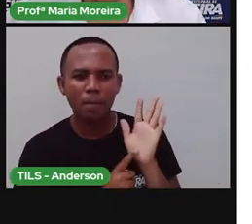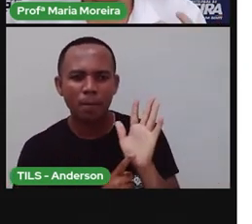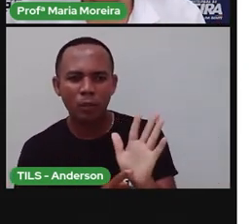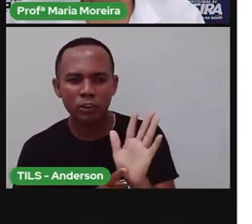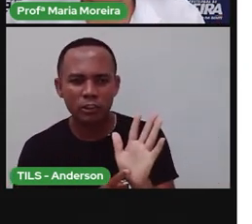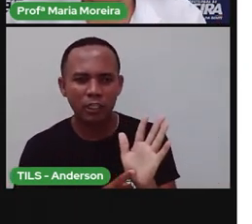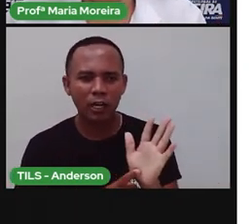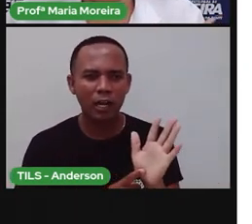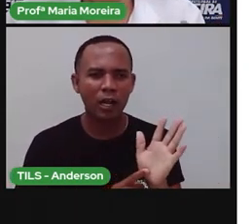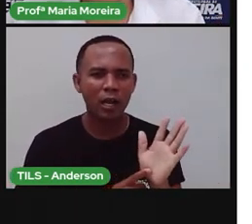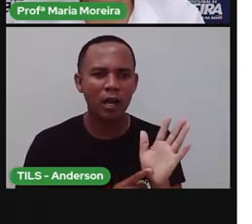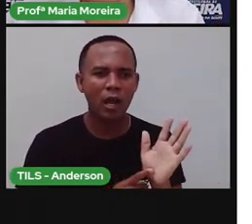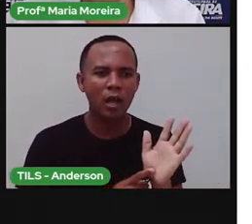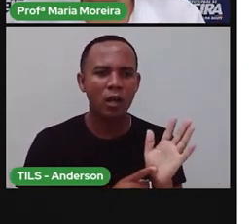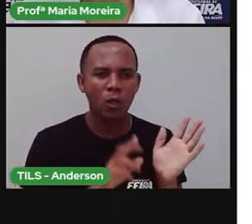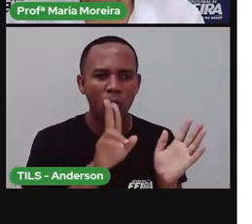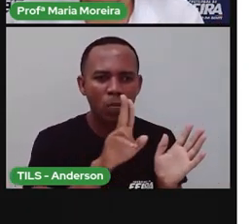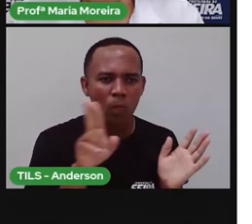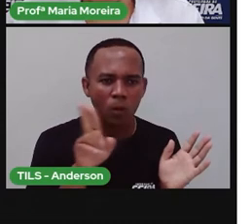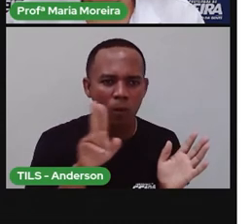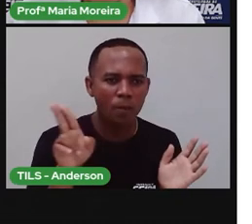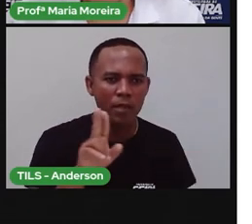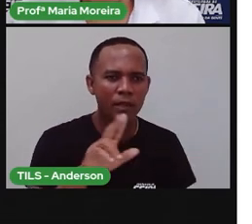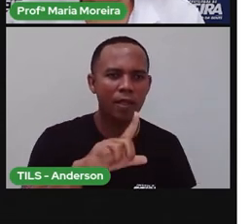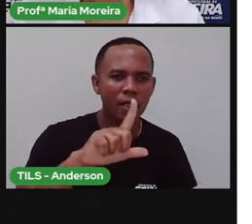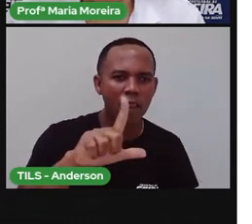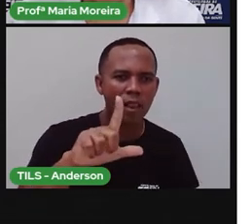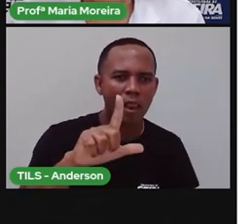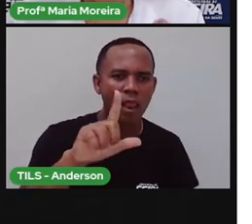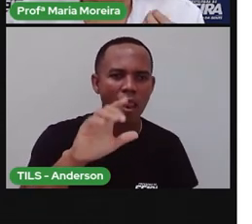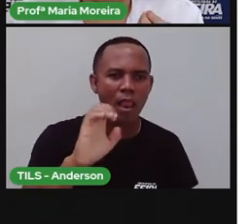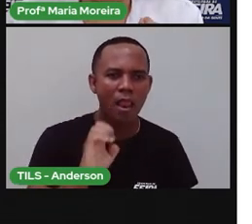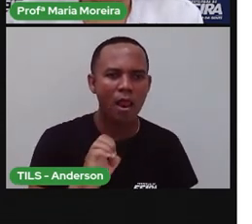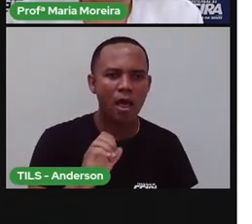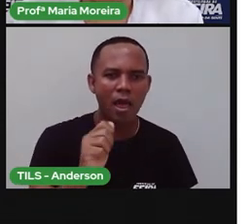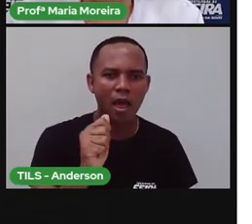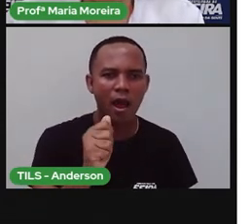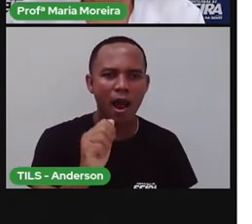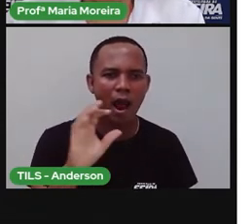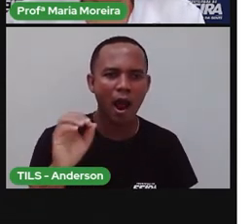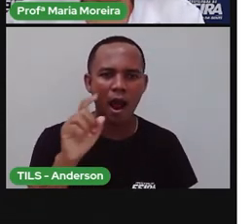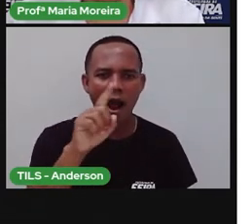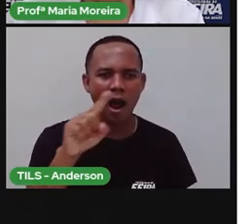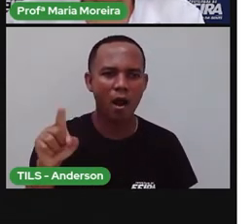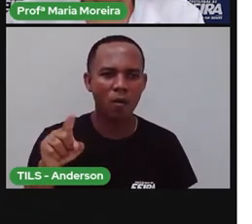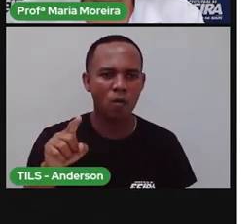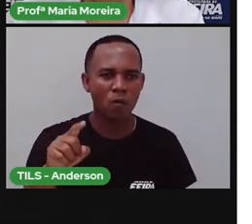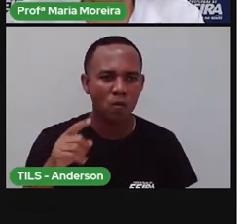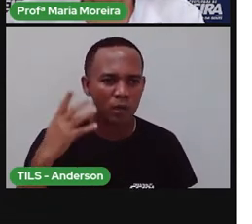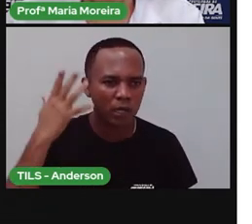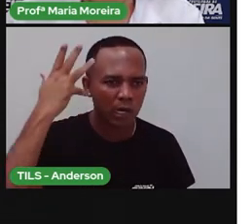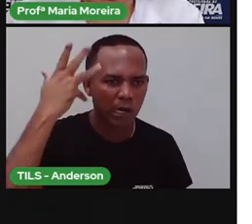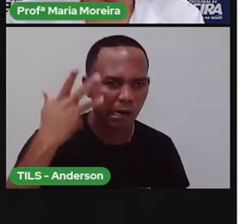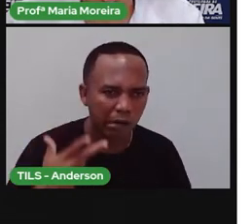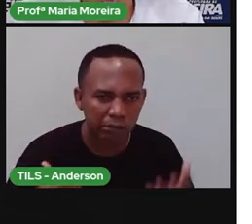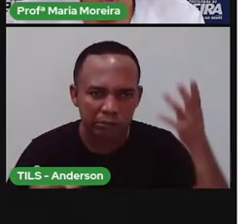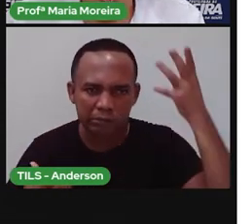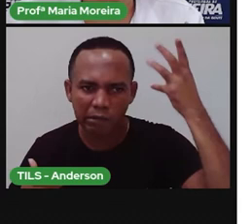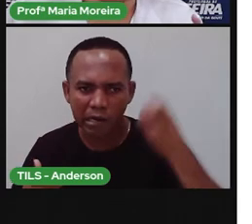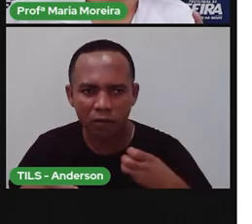repetindo tanto esse leão, leão, leão. Ele estivesse reproduzindo o O rugido do leão.